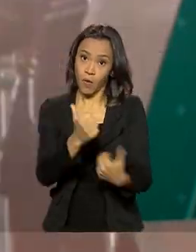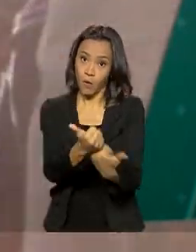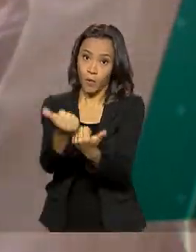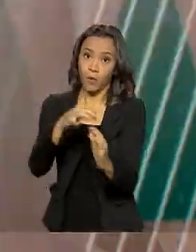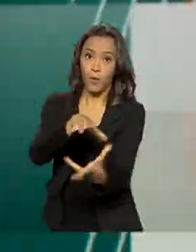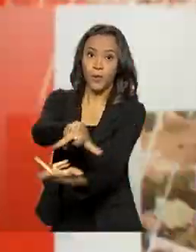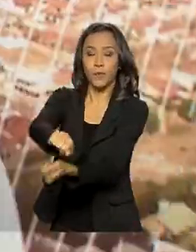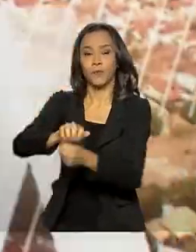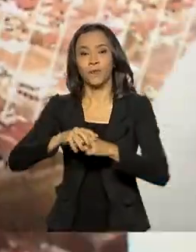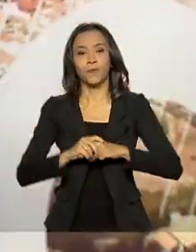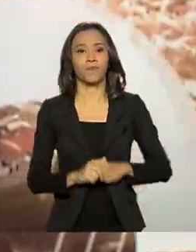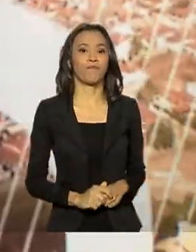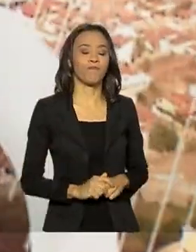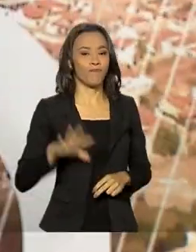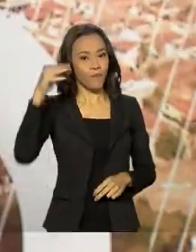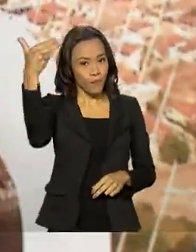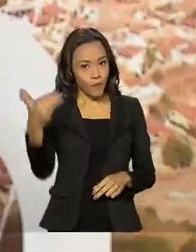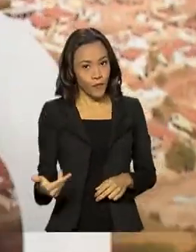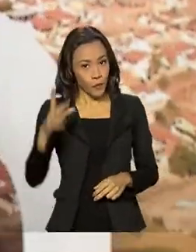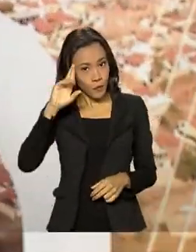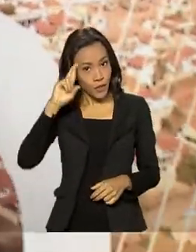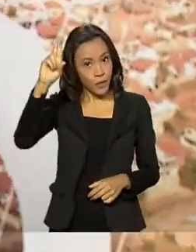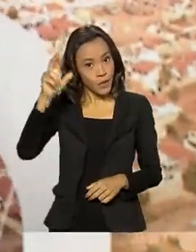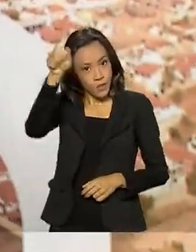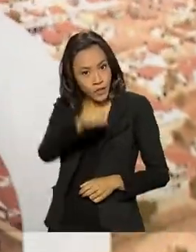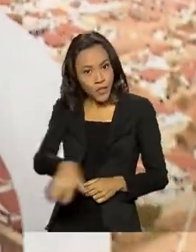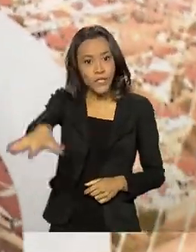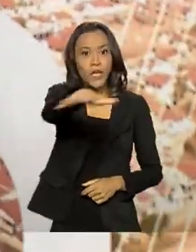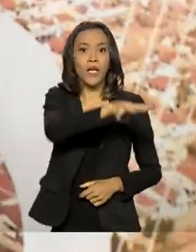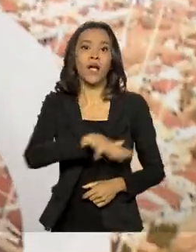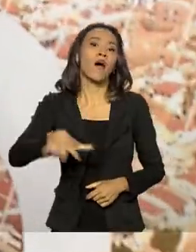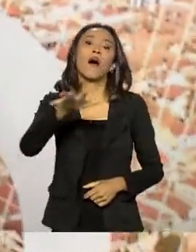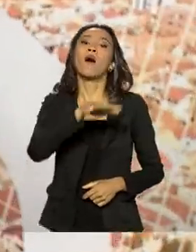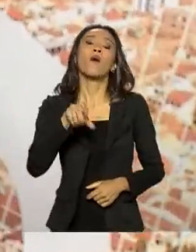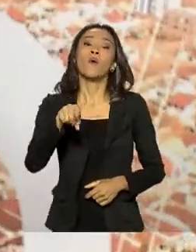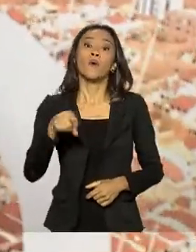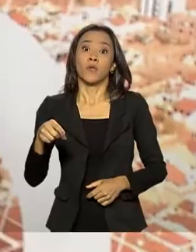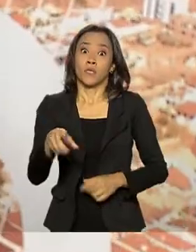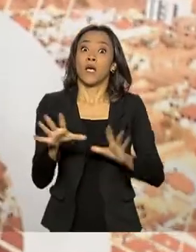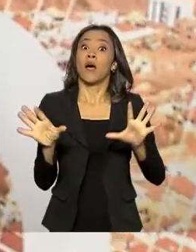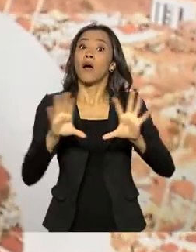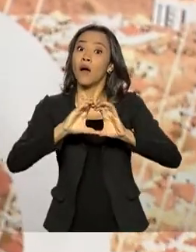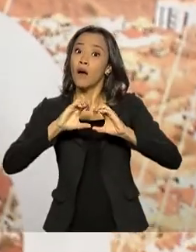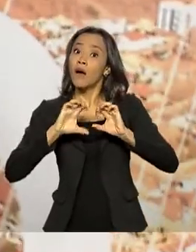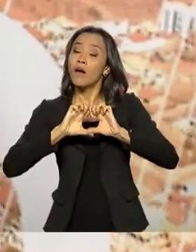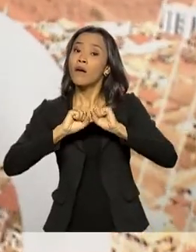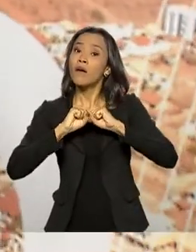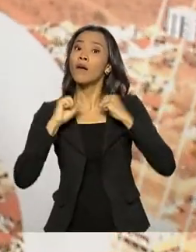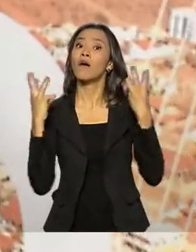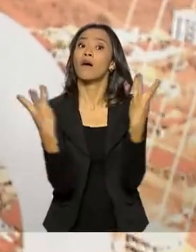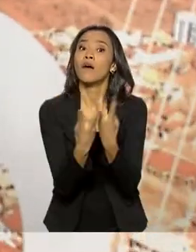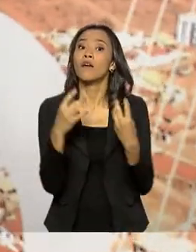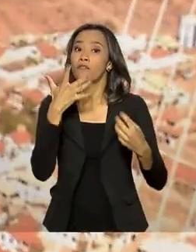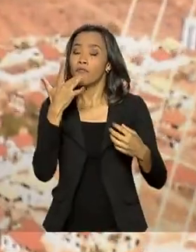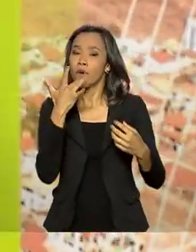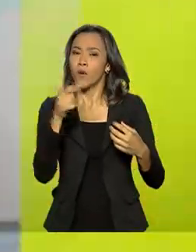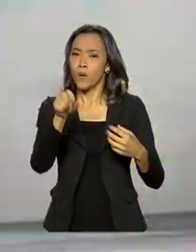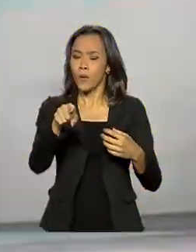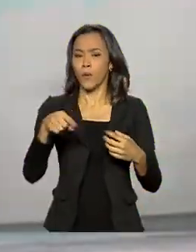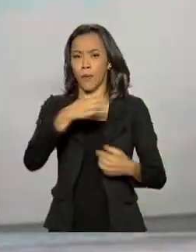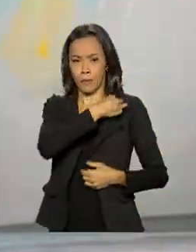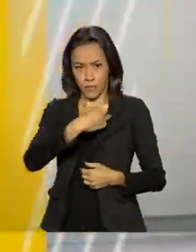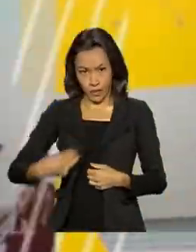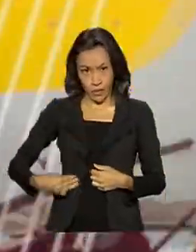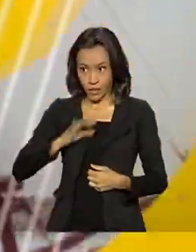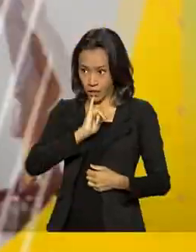O diretor-geral da Organização Mundial da Saúde, Tedros Adhanom, elogiou para a ministra da Mulher, da Família e dos Direitos Humanos,